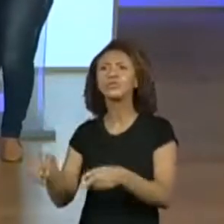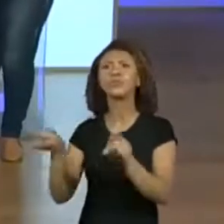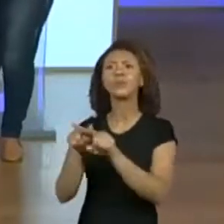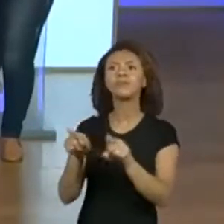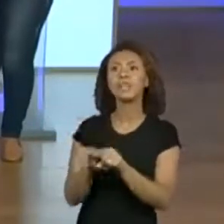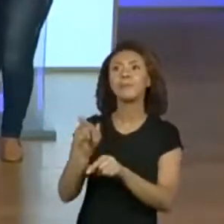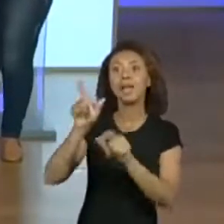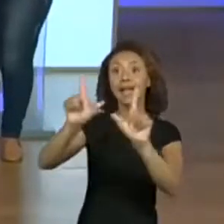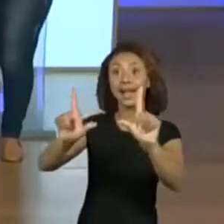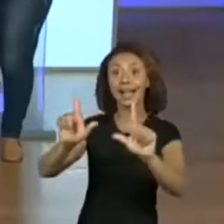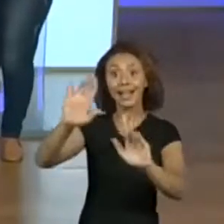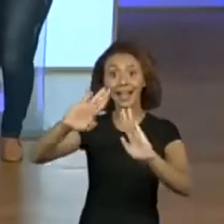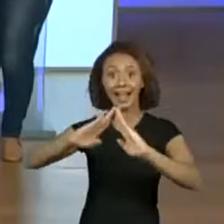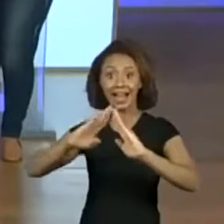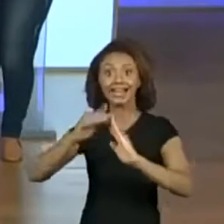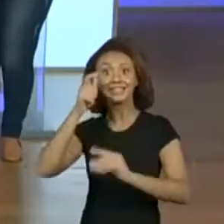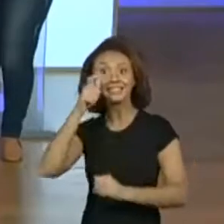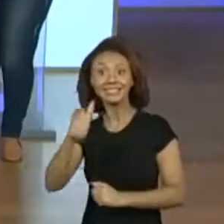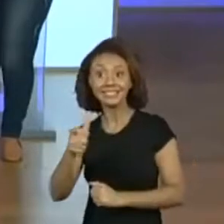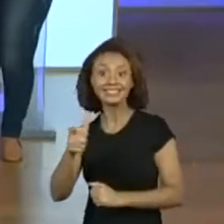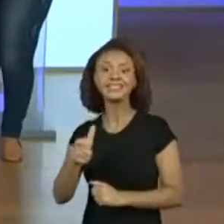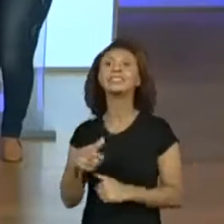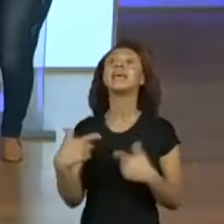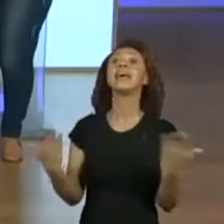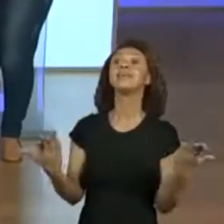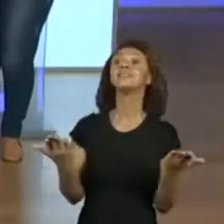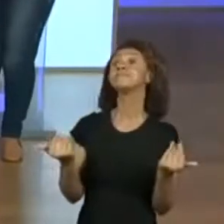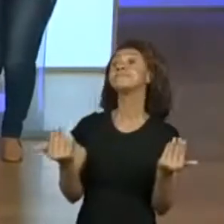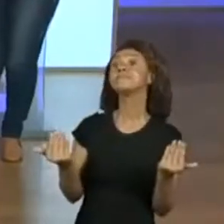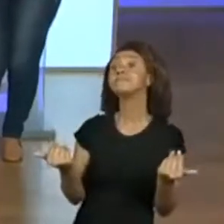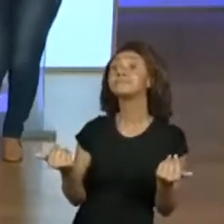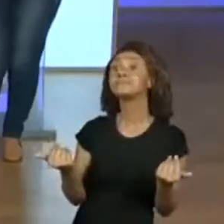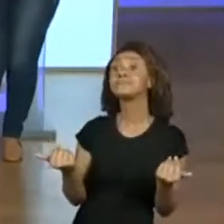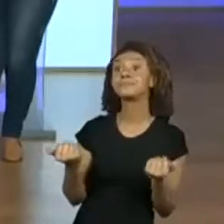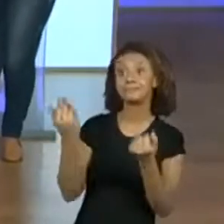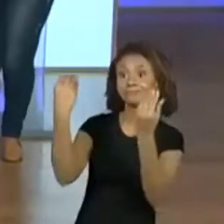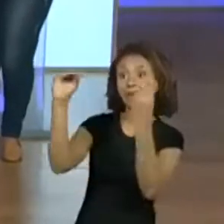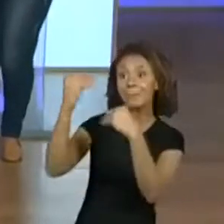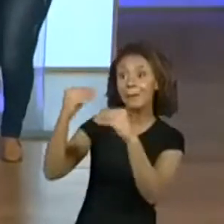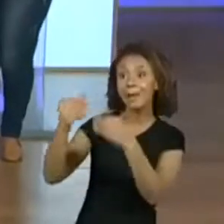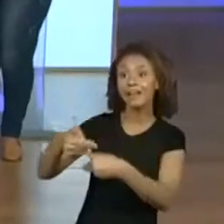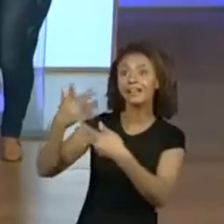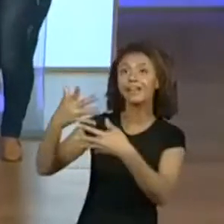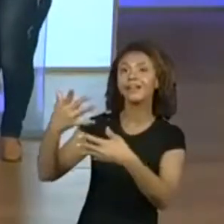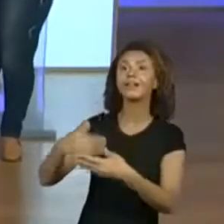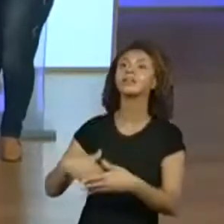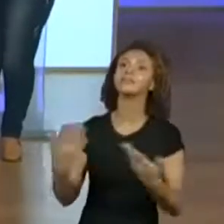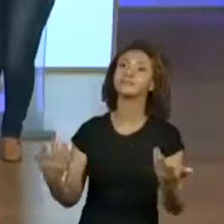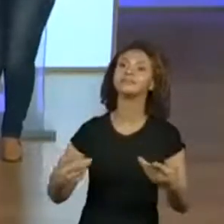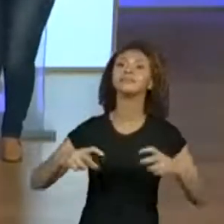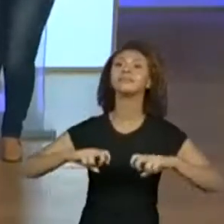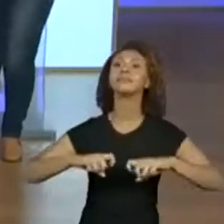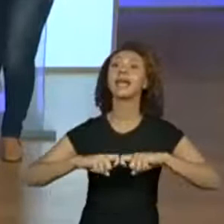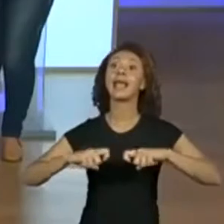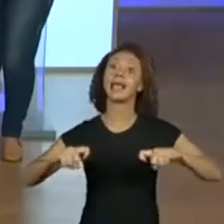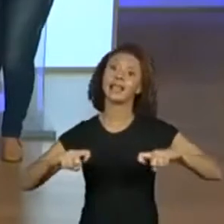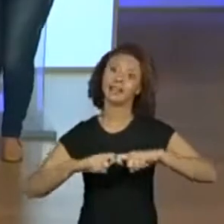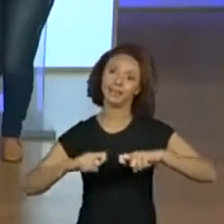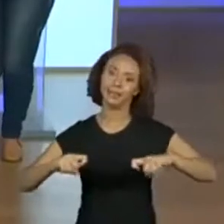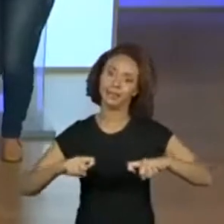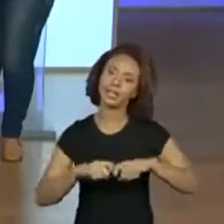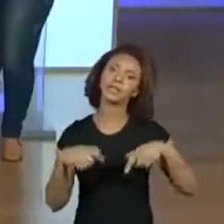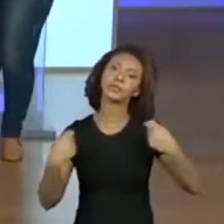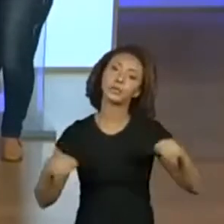nos acompanham em casa, né? Pela TV. E aí, turminha? Vão falando que a gente vai... Pular elástico, a gente precisa do elástico.